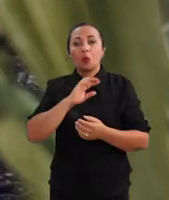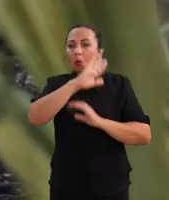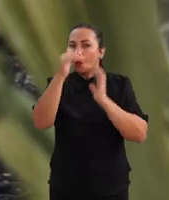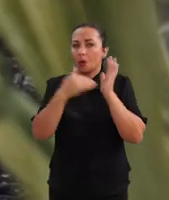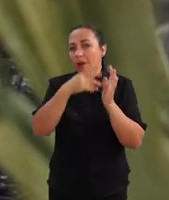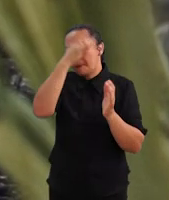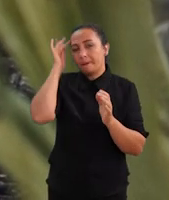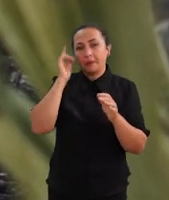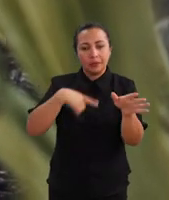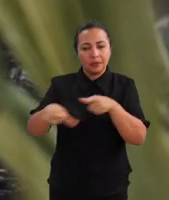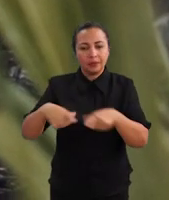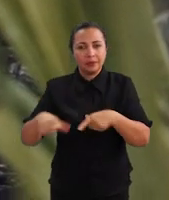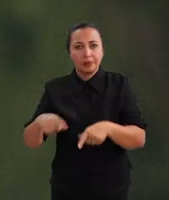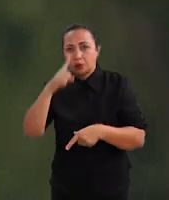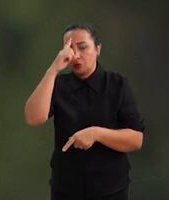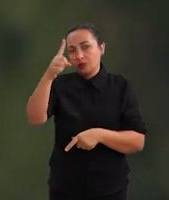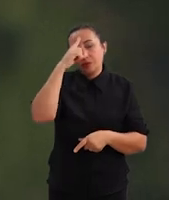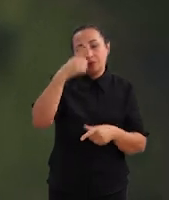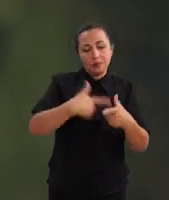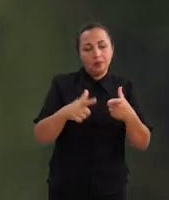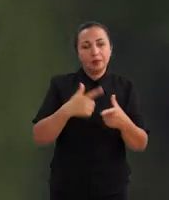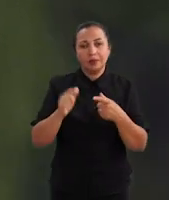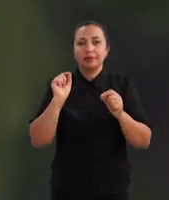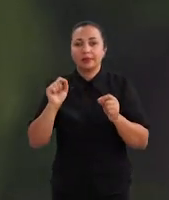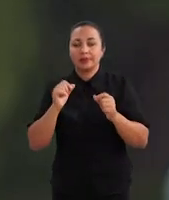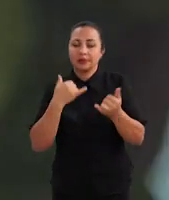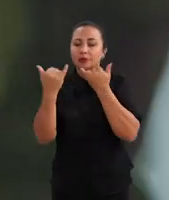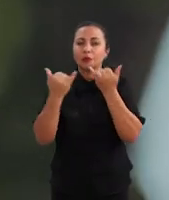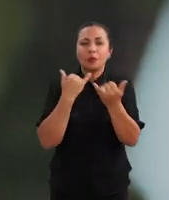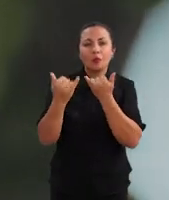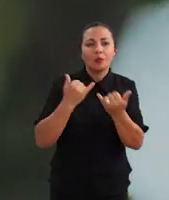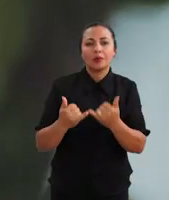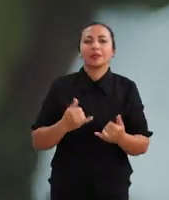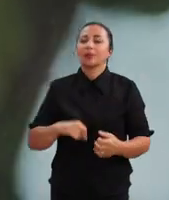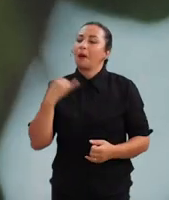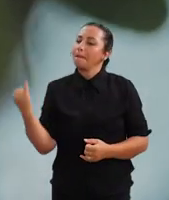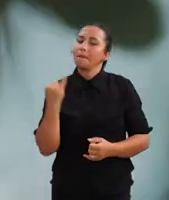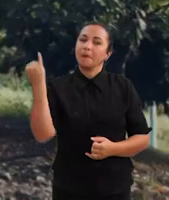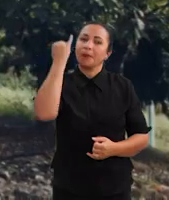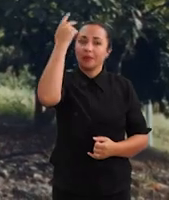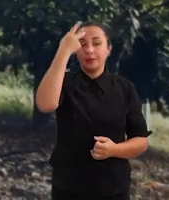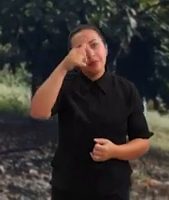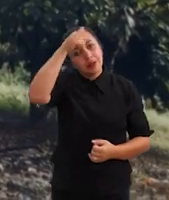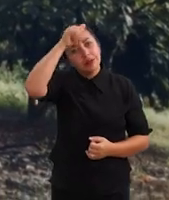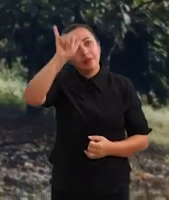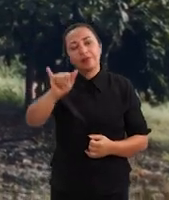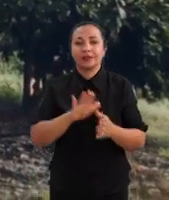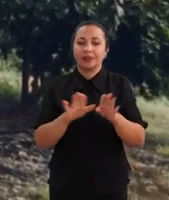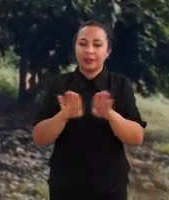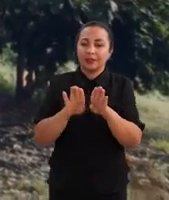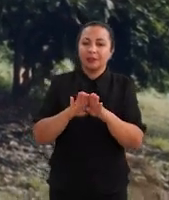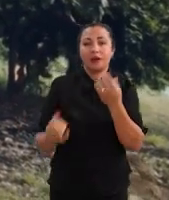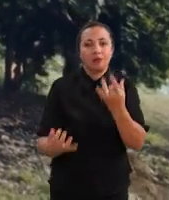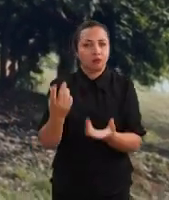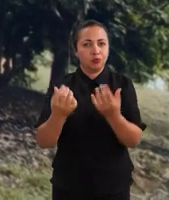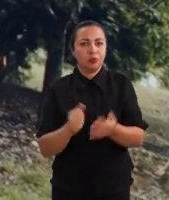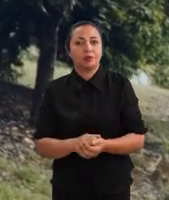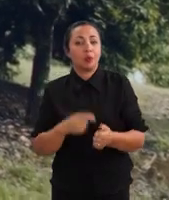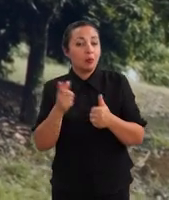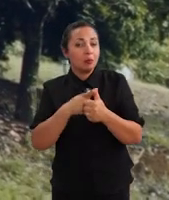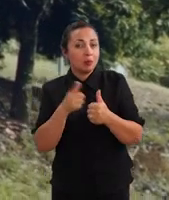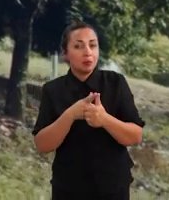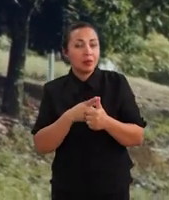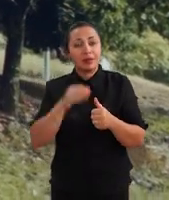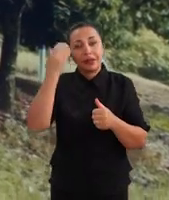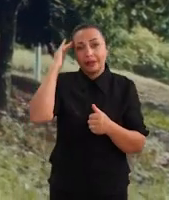cientistas e de quem atua no dia a dia do problema é que a informação é uma peça-chave para evitar a formação de incêndios. O